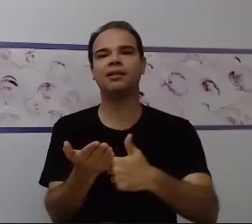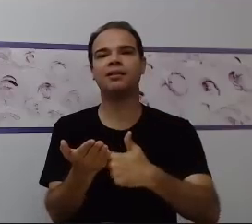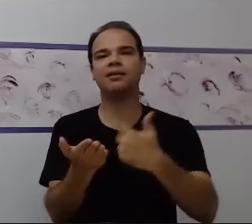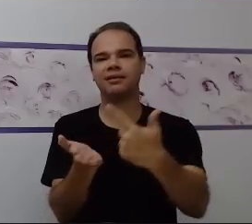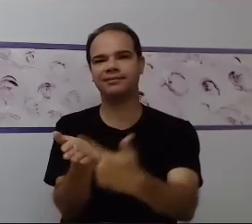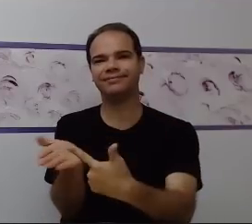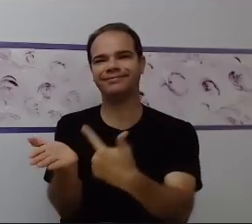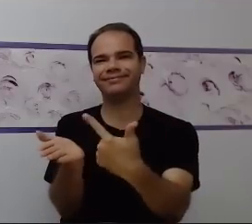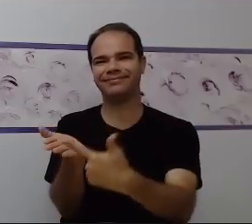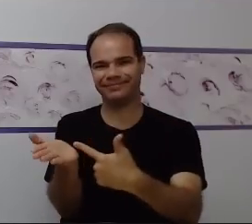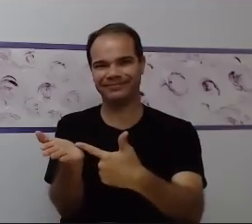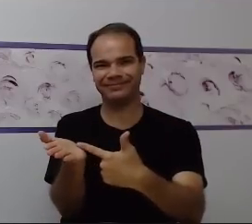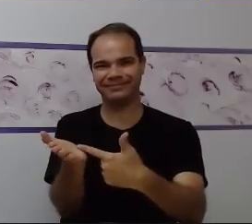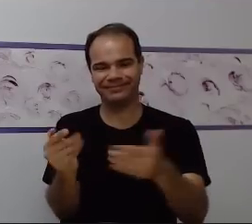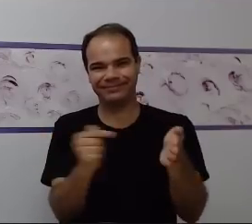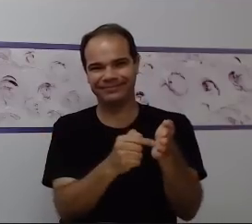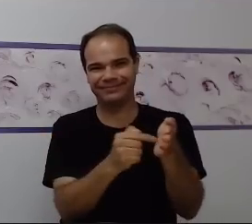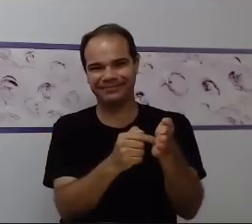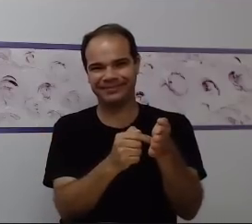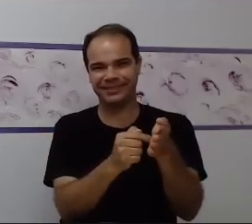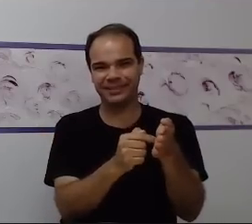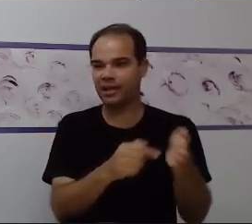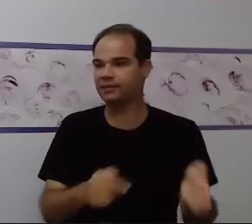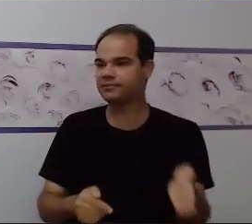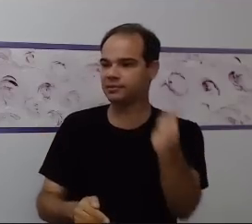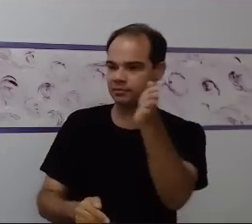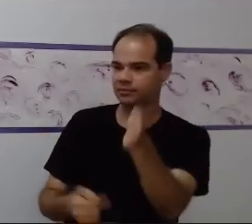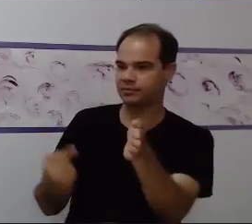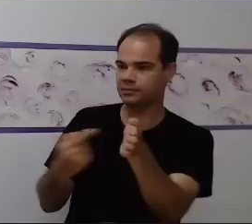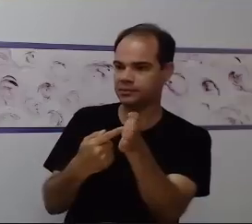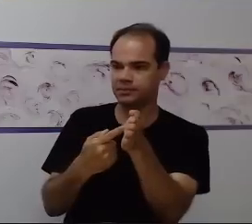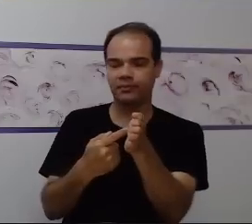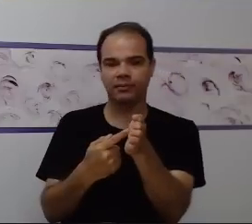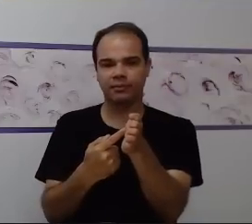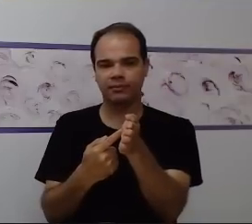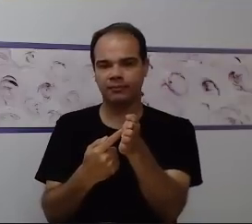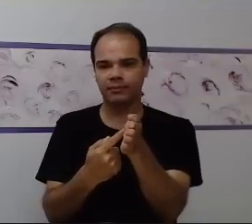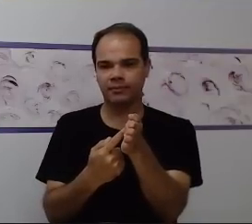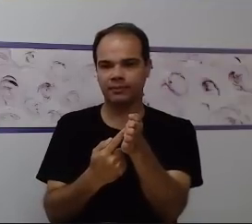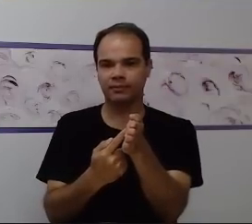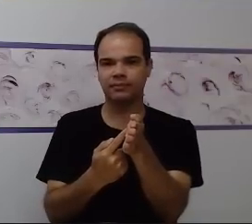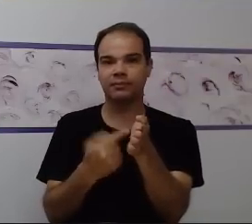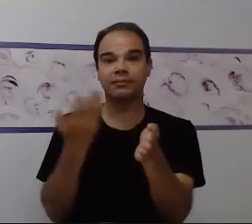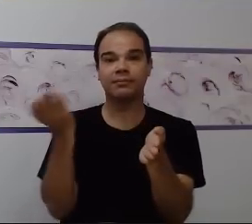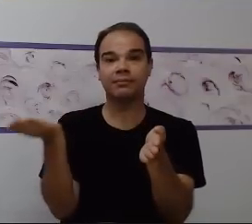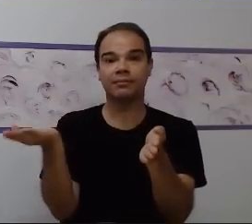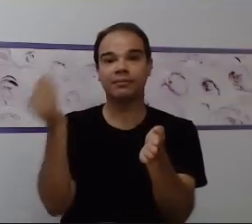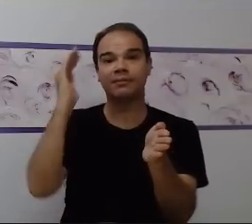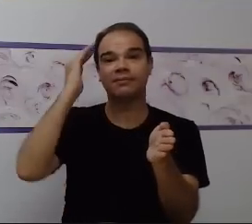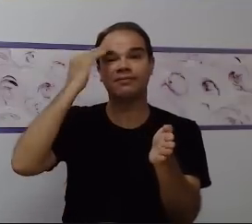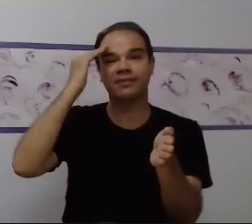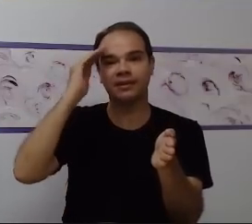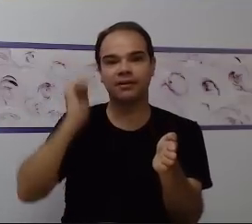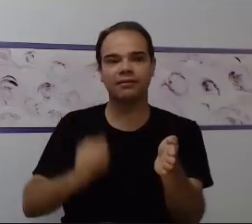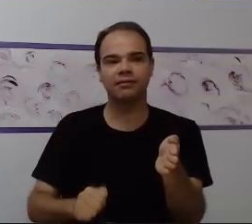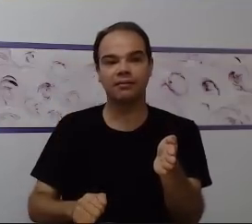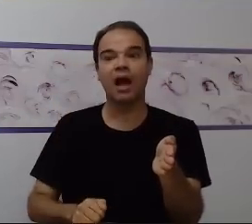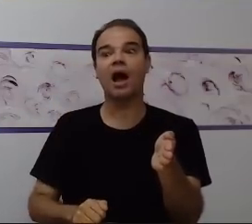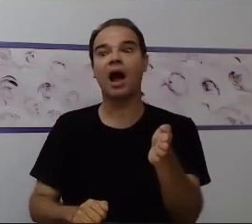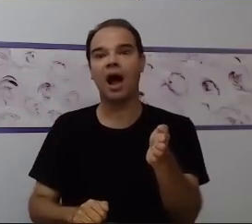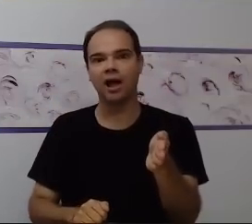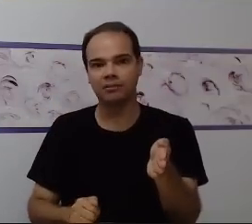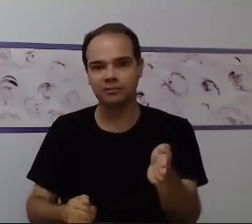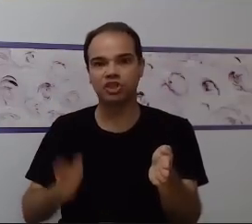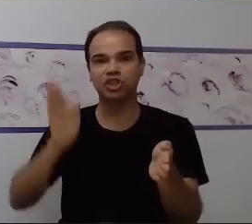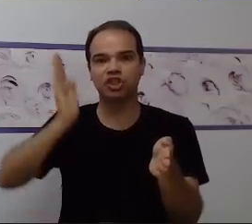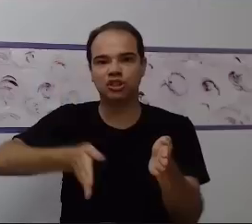pensar nessa linguagem que essa criança vai receber, em como ela vai interpretar, compreender esse comando a ser dado. E